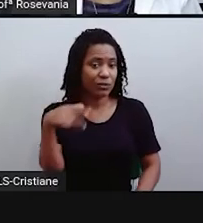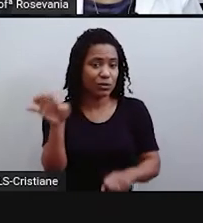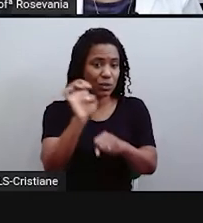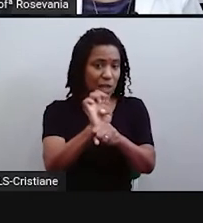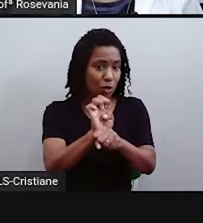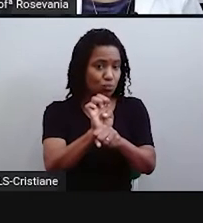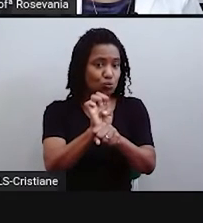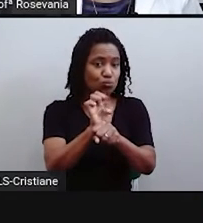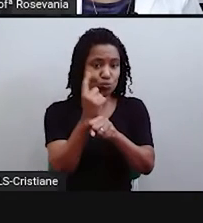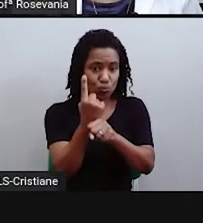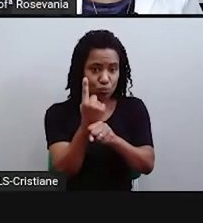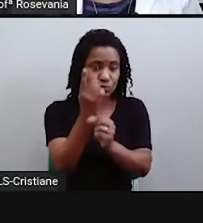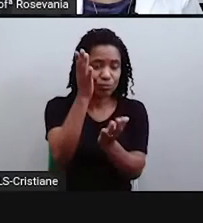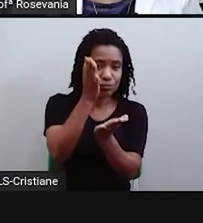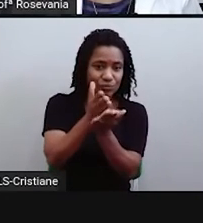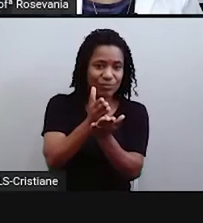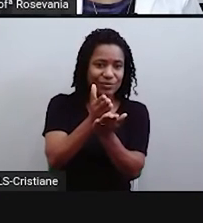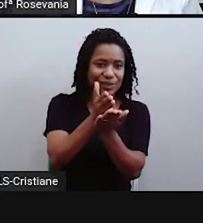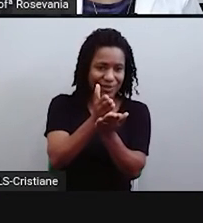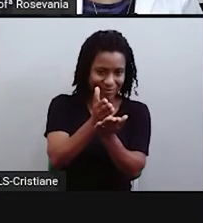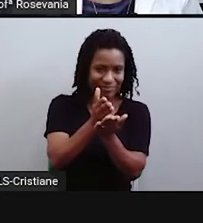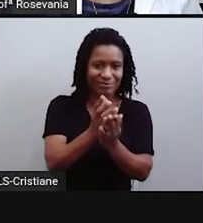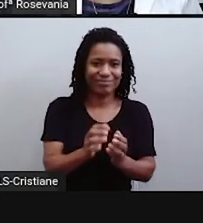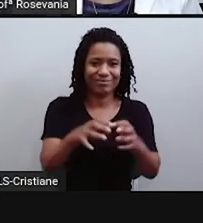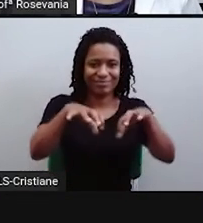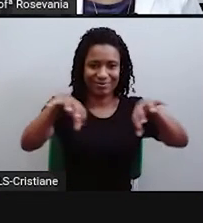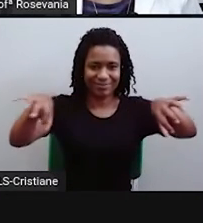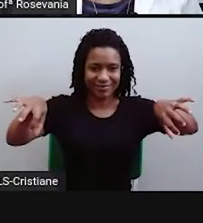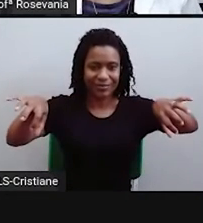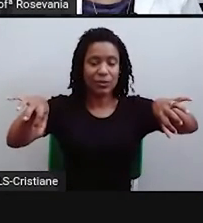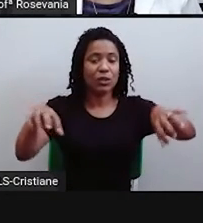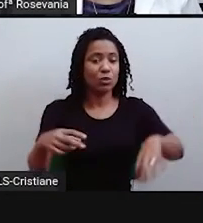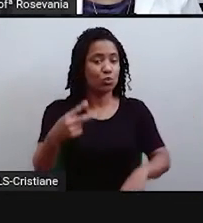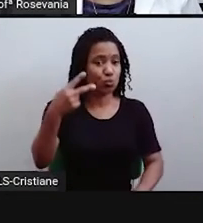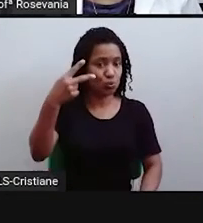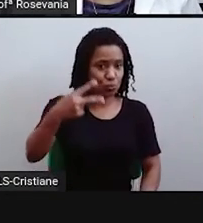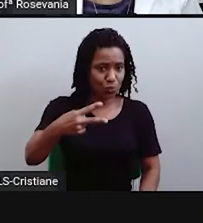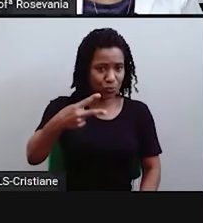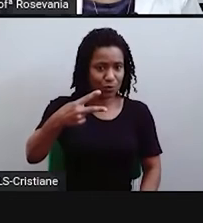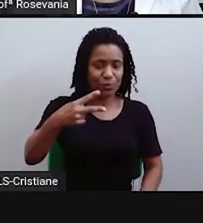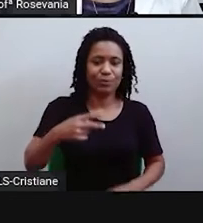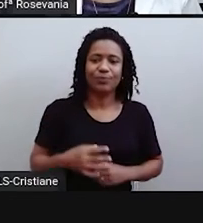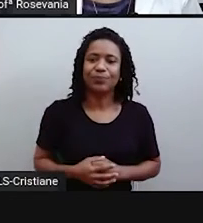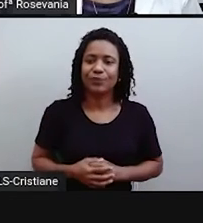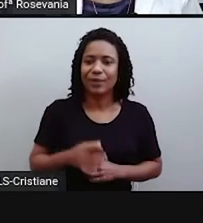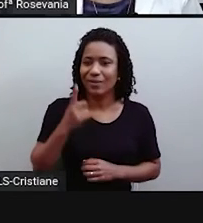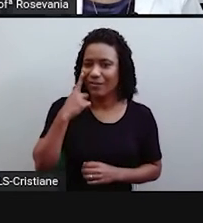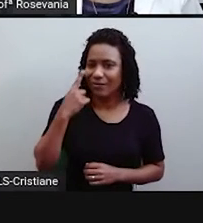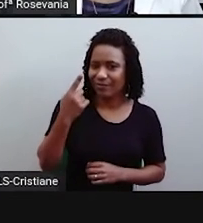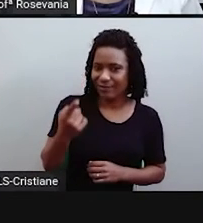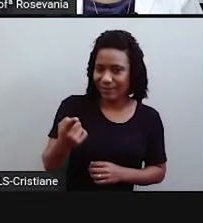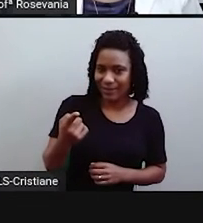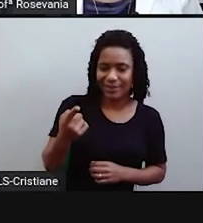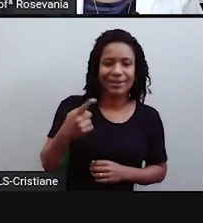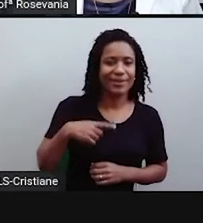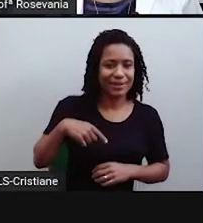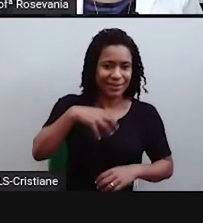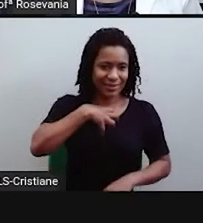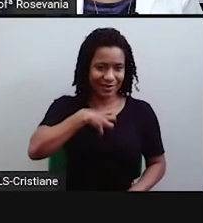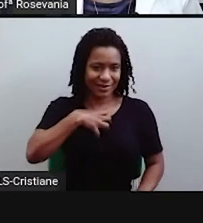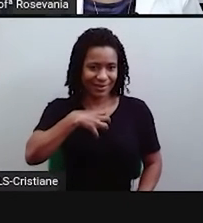estados. E vocês percebam também que a capital do país, que antes era aqui na Bahia, depois mudou para o Rio de Janeiro,